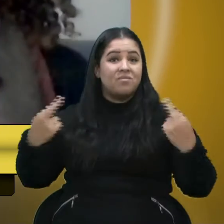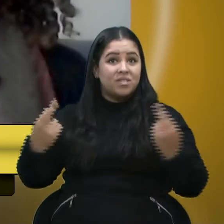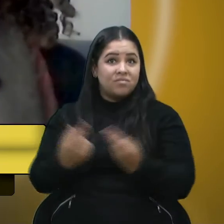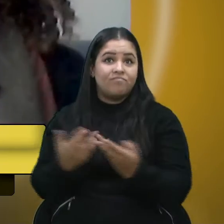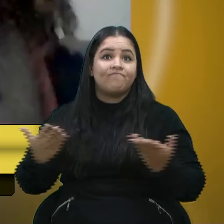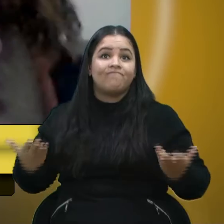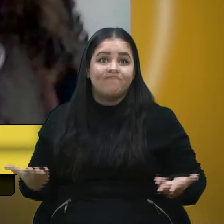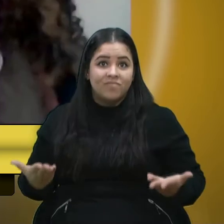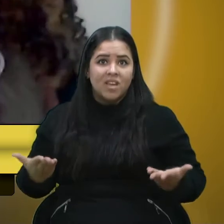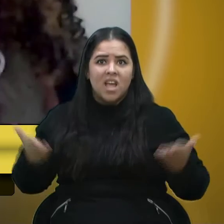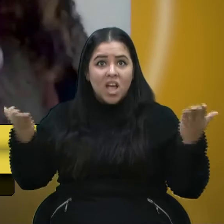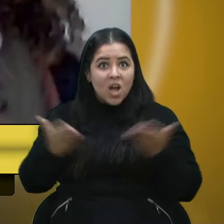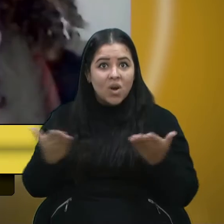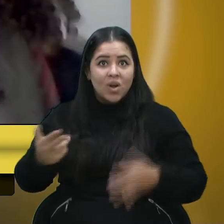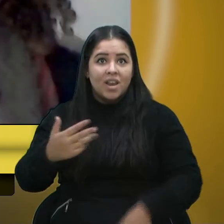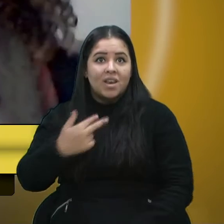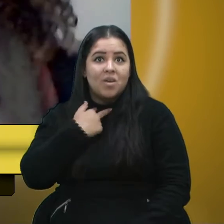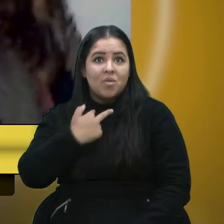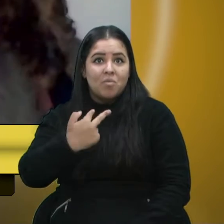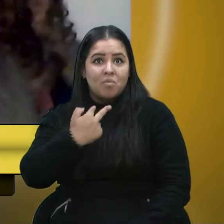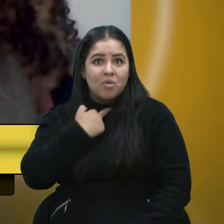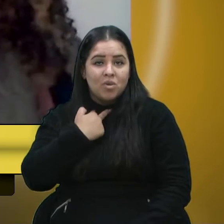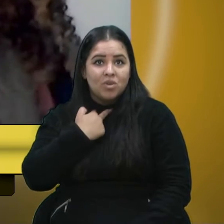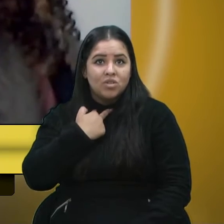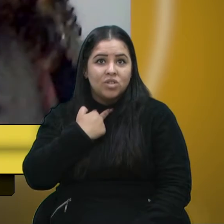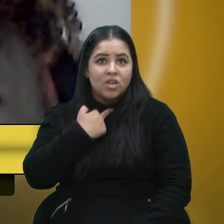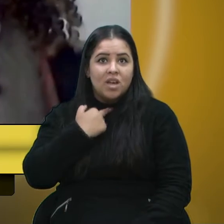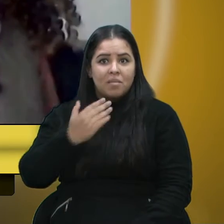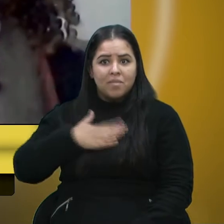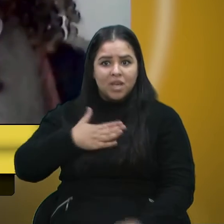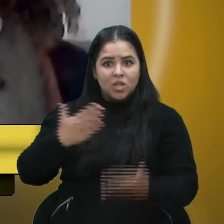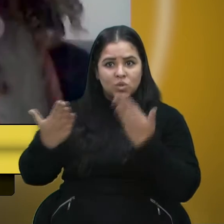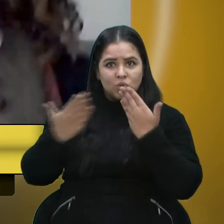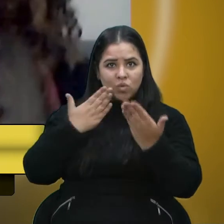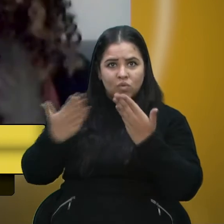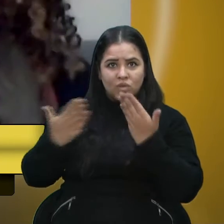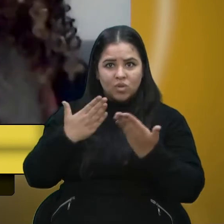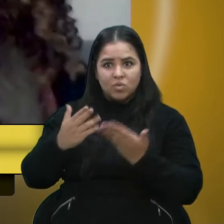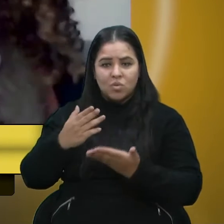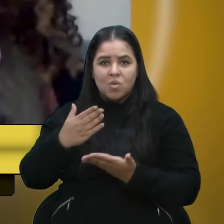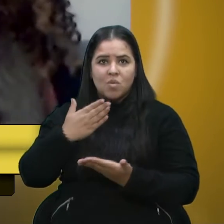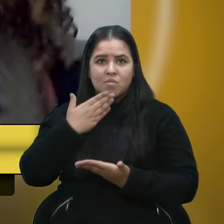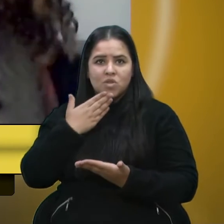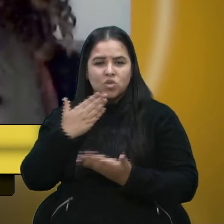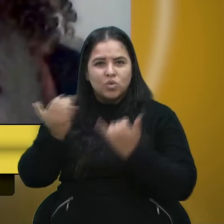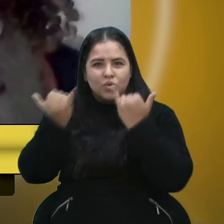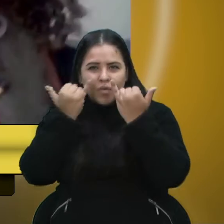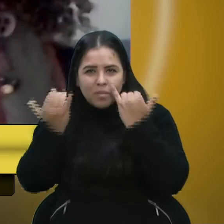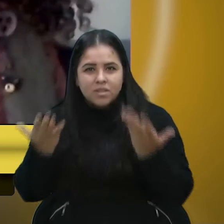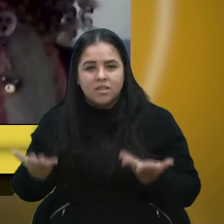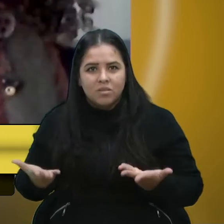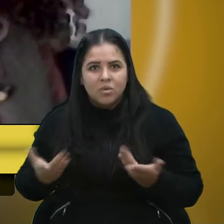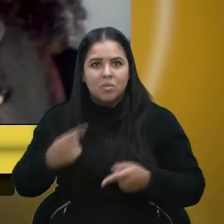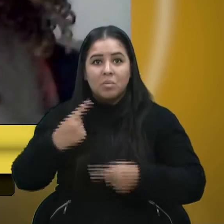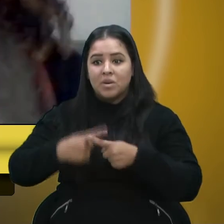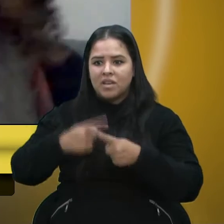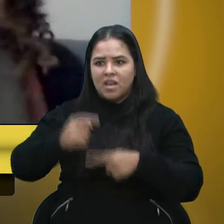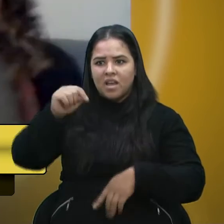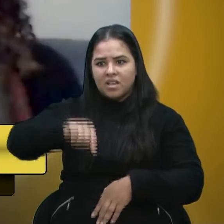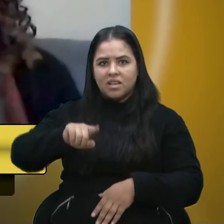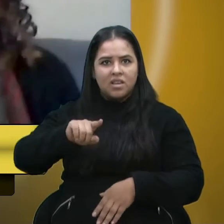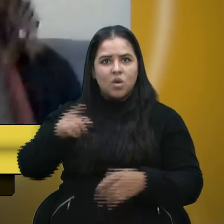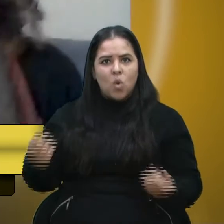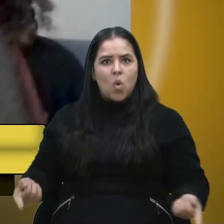agora eu também não vou poder ter os meus questionamentos respondidos através de pedido de informação, porque essa casa está se colocando